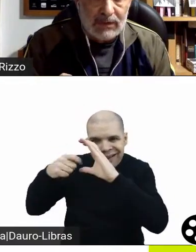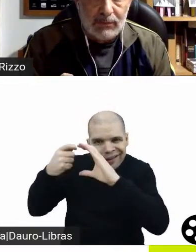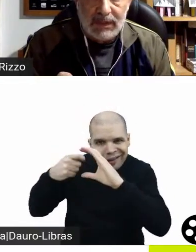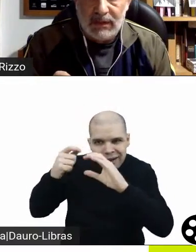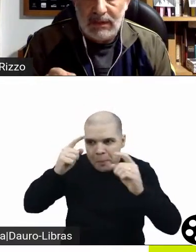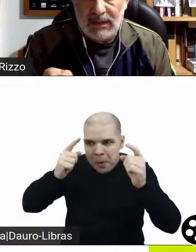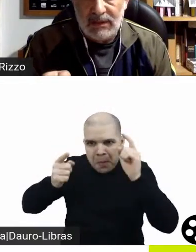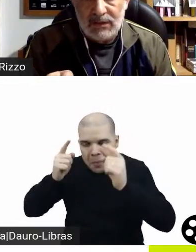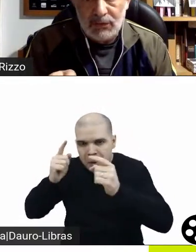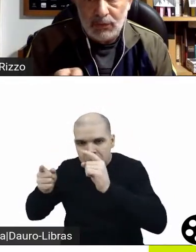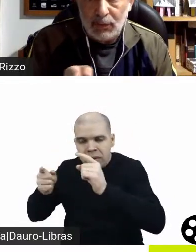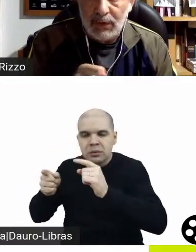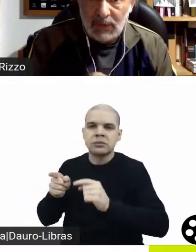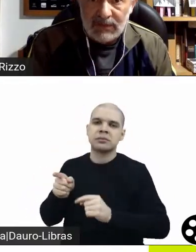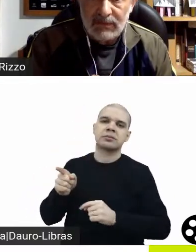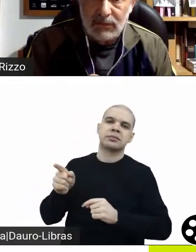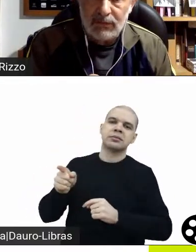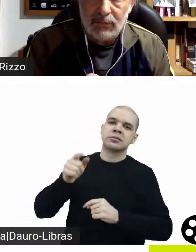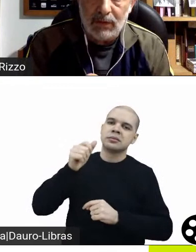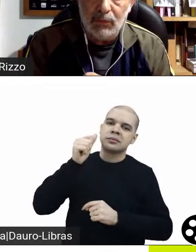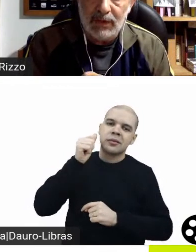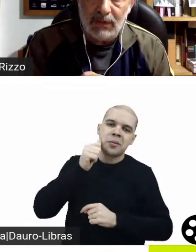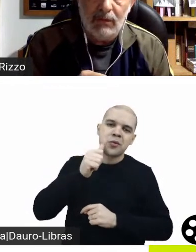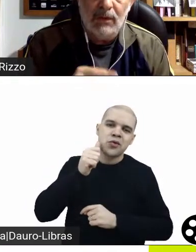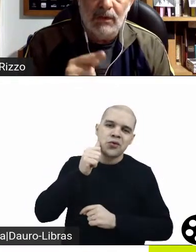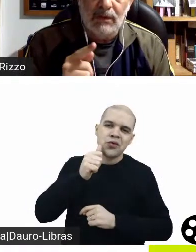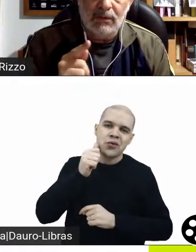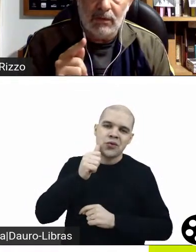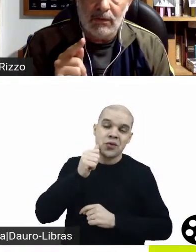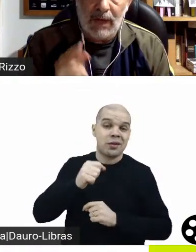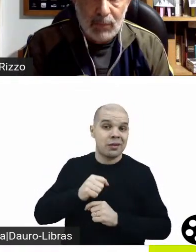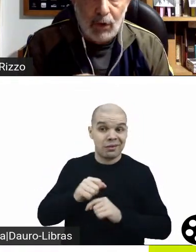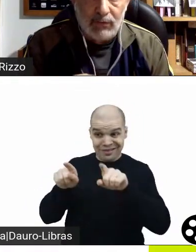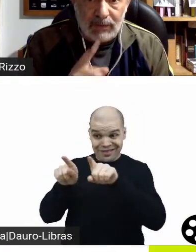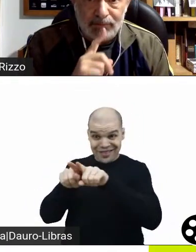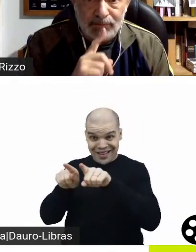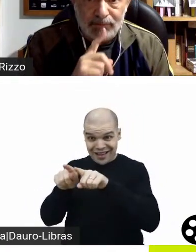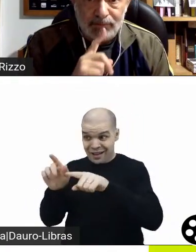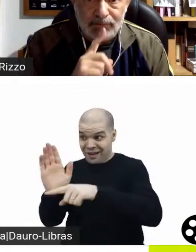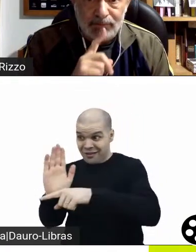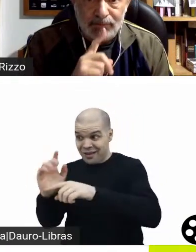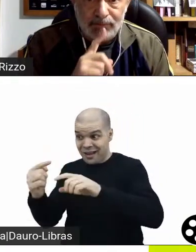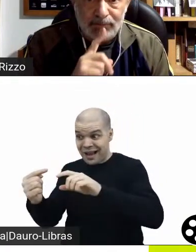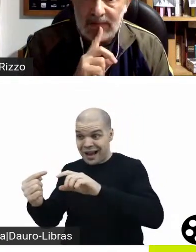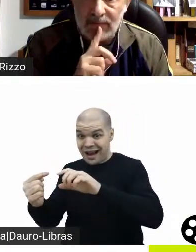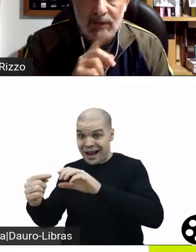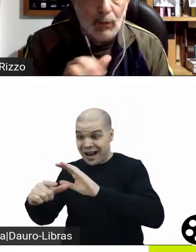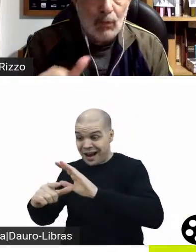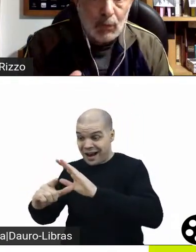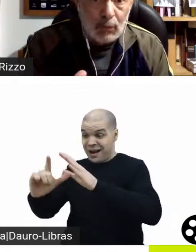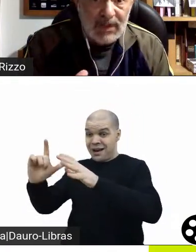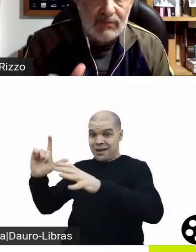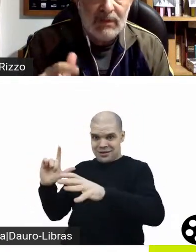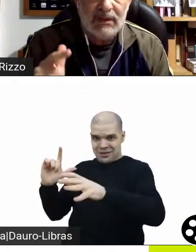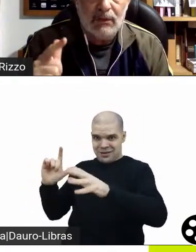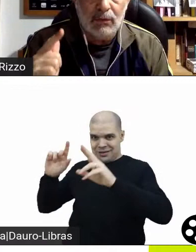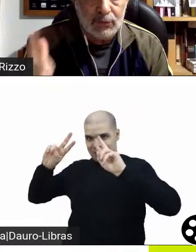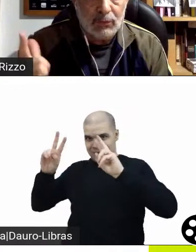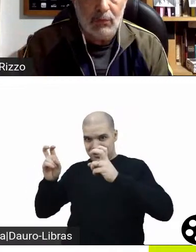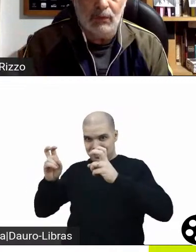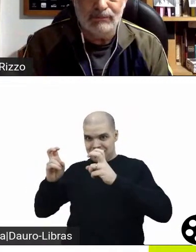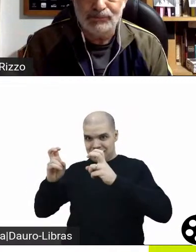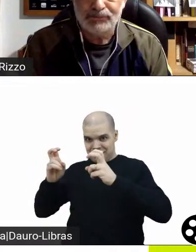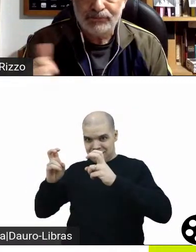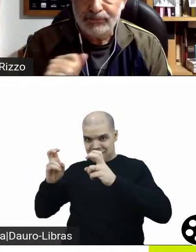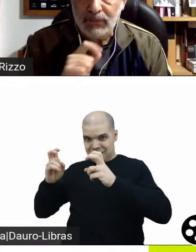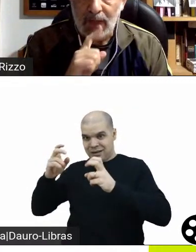diretora também e que dirigiu um pouquinho antes, inclusive, do que Muriel, A Prova, um filme que revelou o Hugo Weaving e